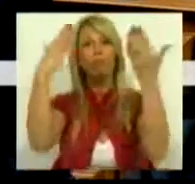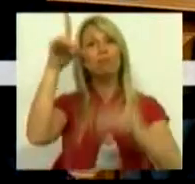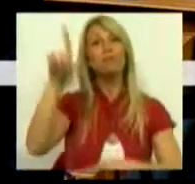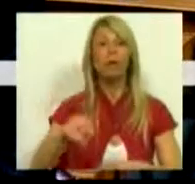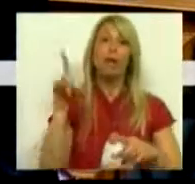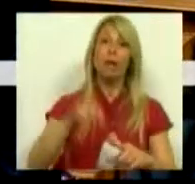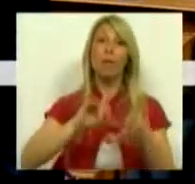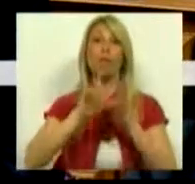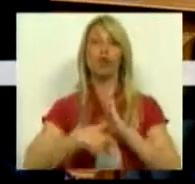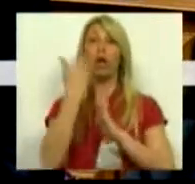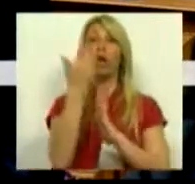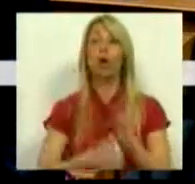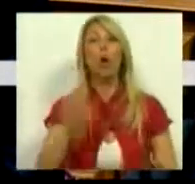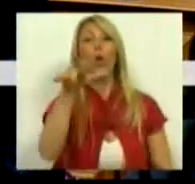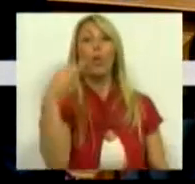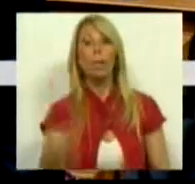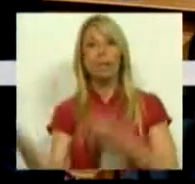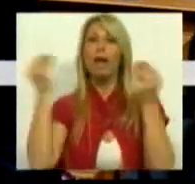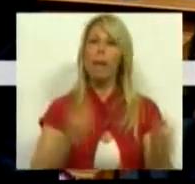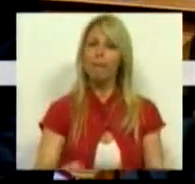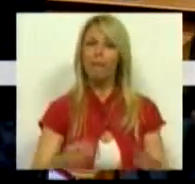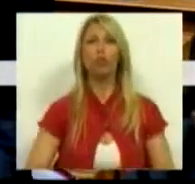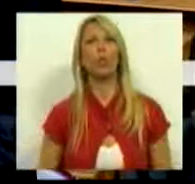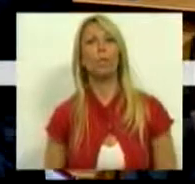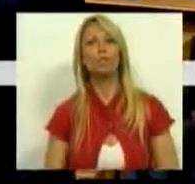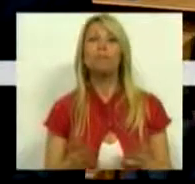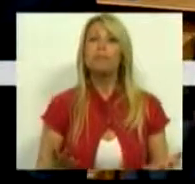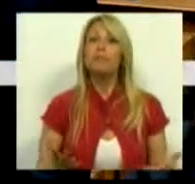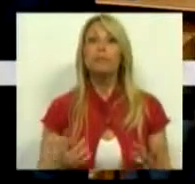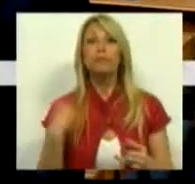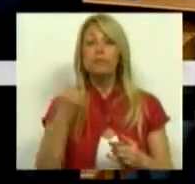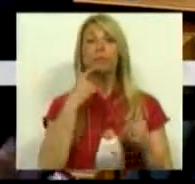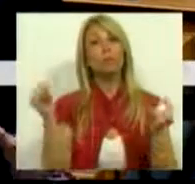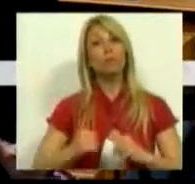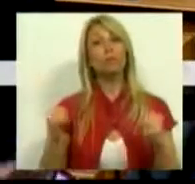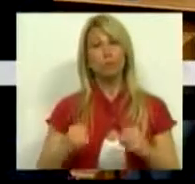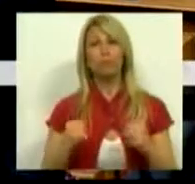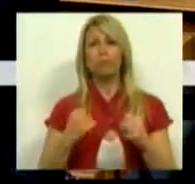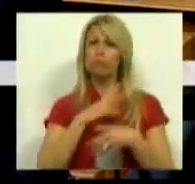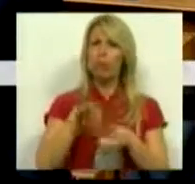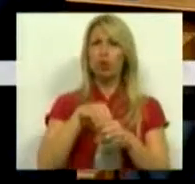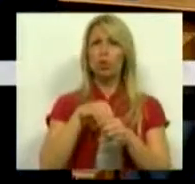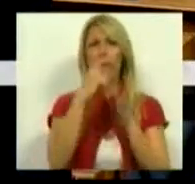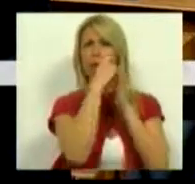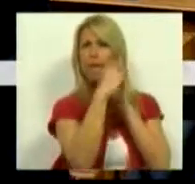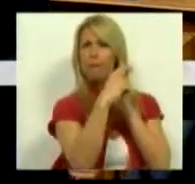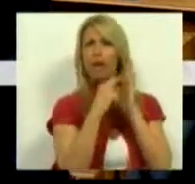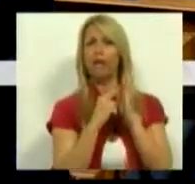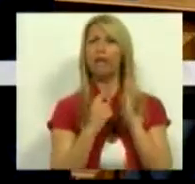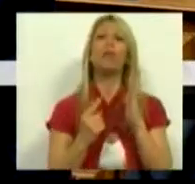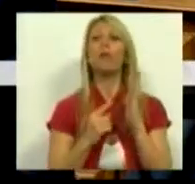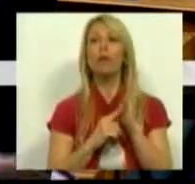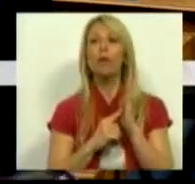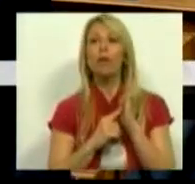de resolução que o PCP aqui apresentou. Estamos de acordo com a substância e com a epígrafe da